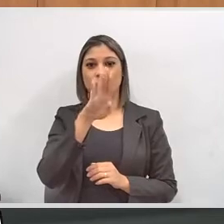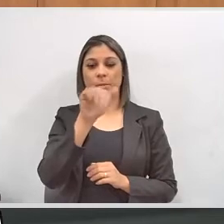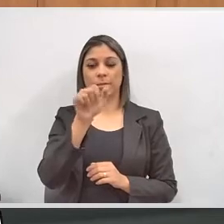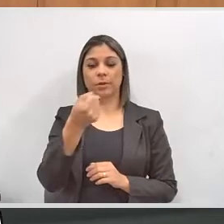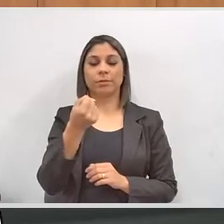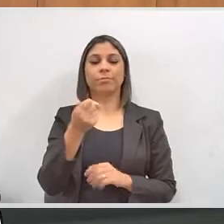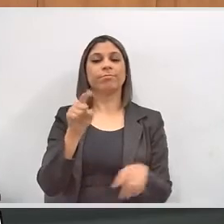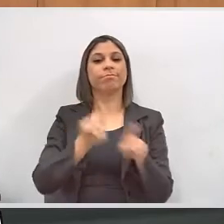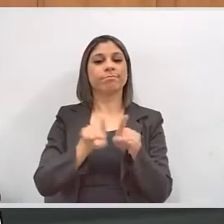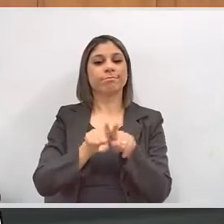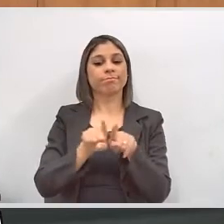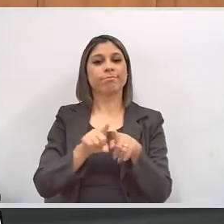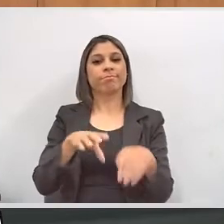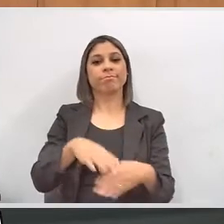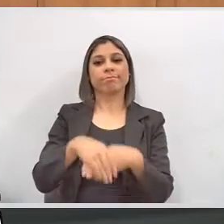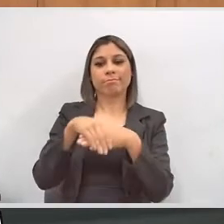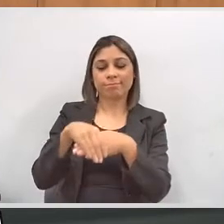queria